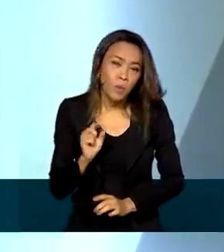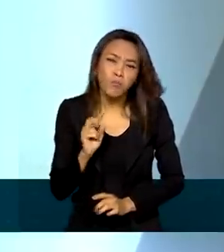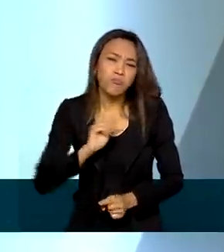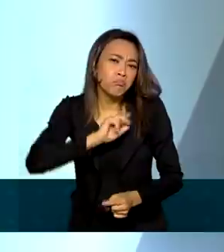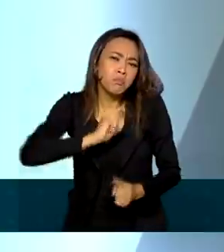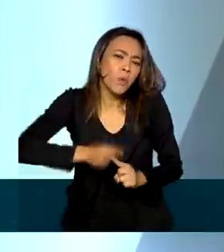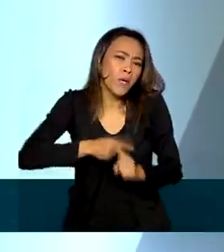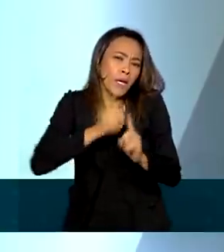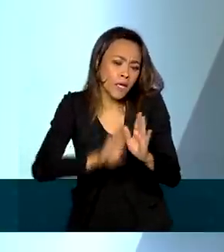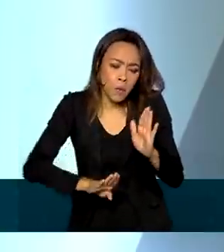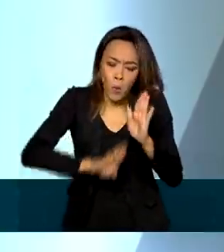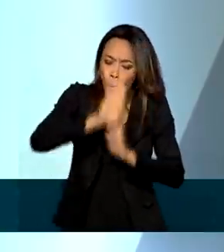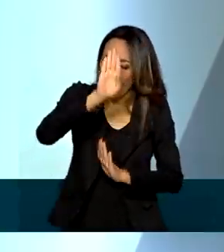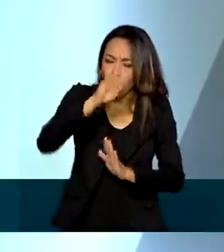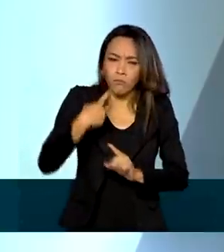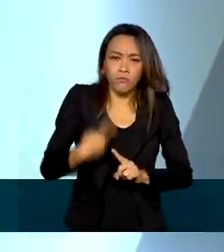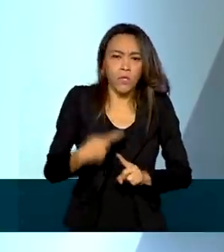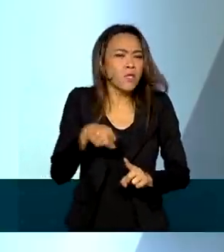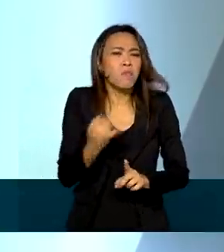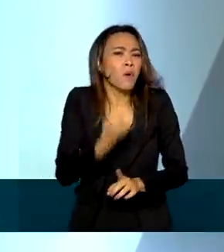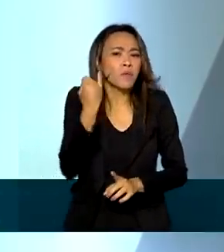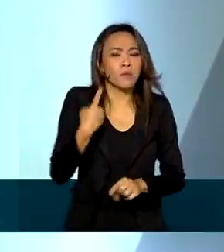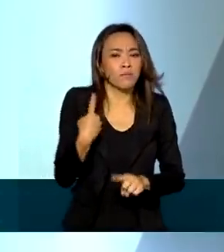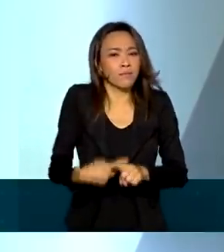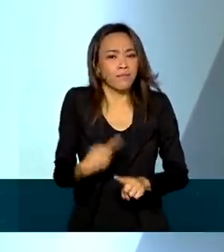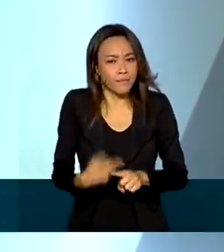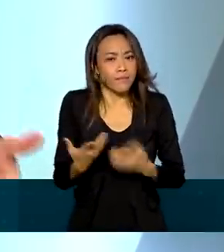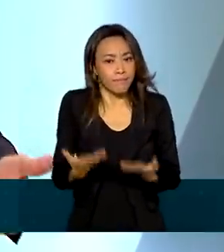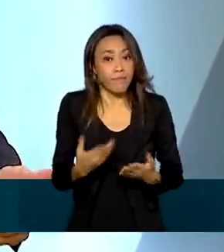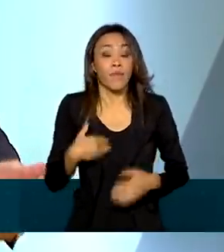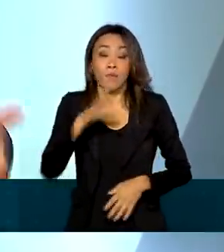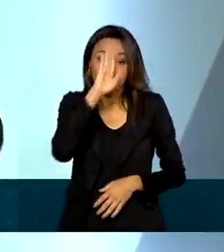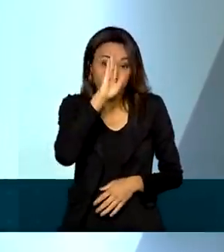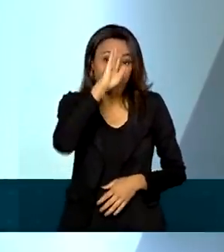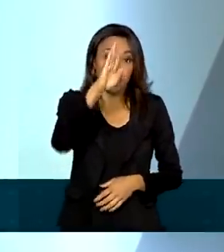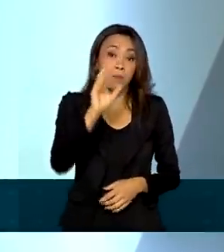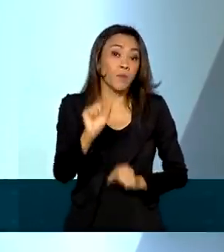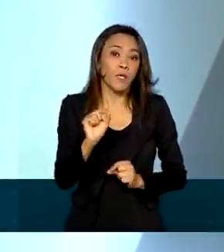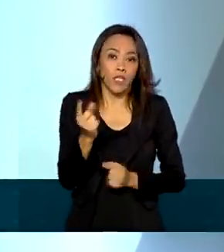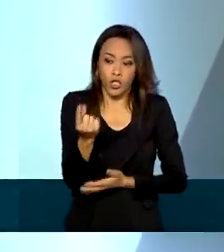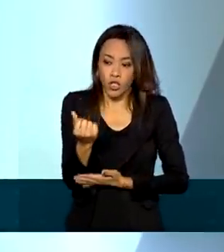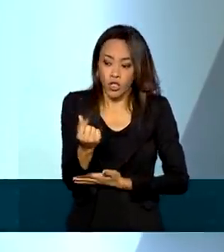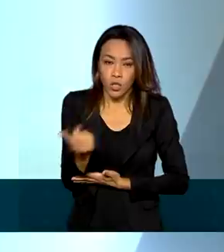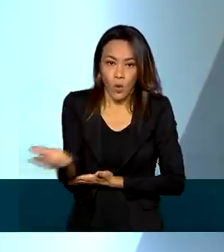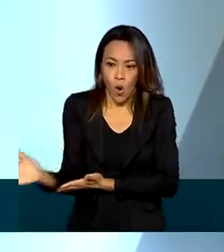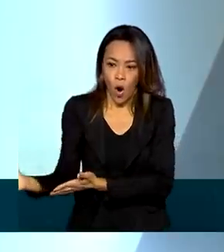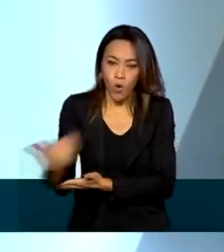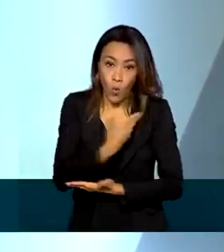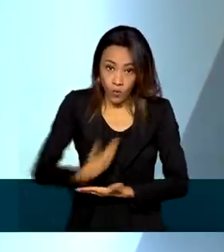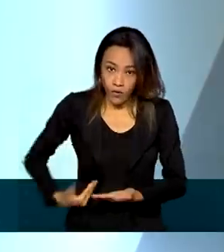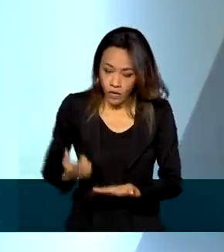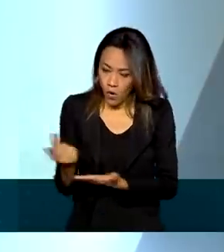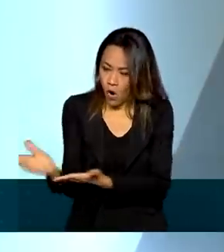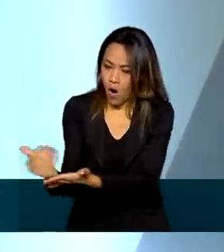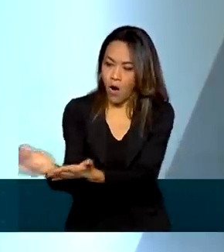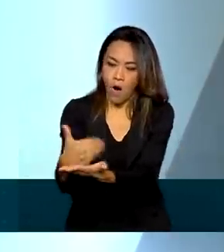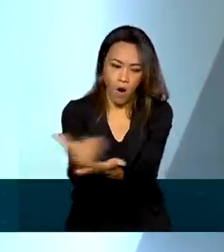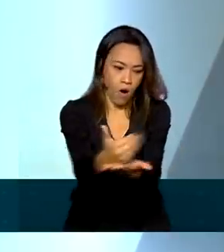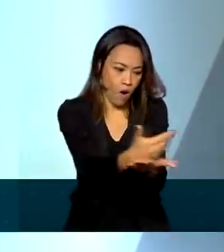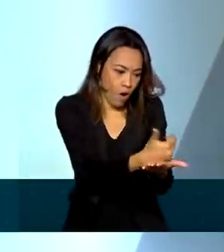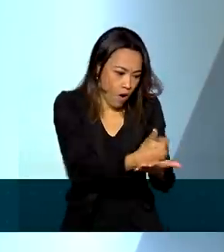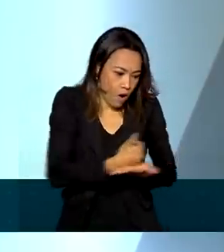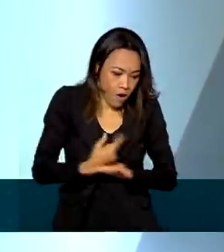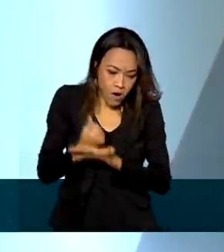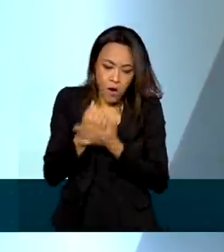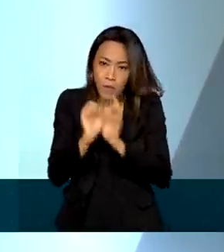superávit e qual a importância dele? As razões se devem, principalmente, ao aumento da arrecadação do governo, em função da recuperação da